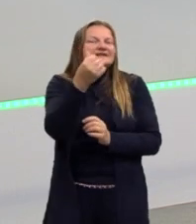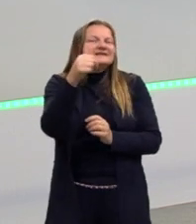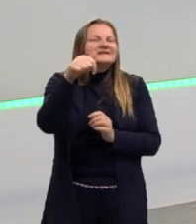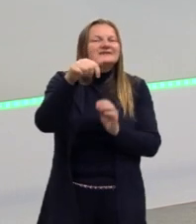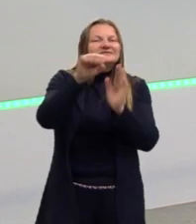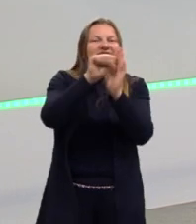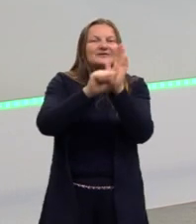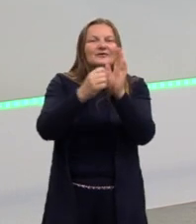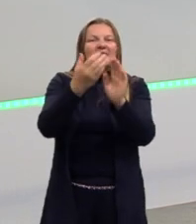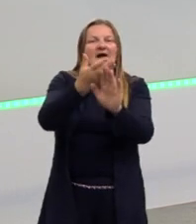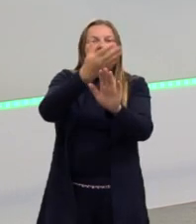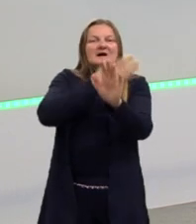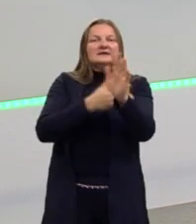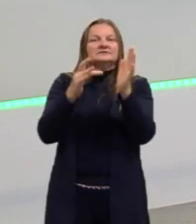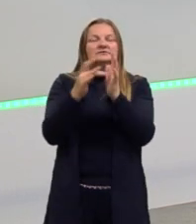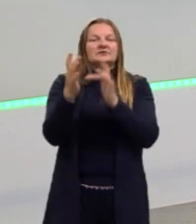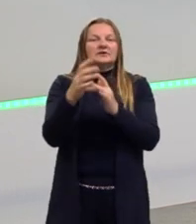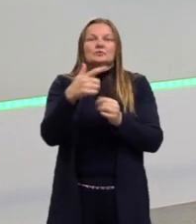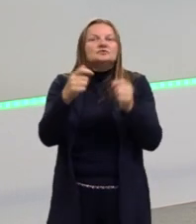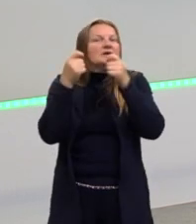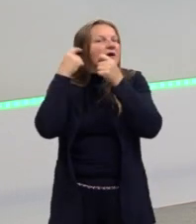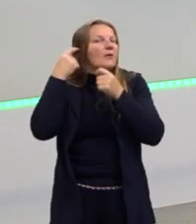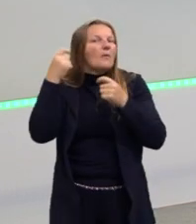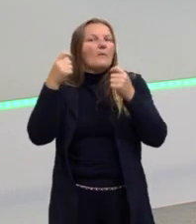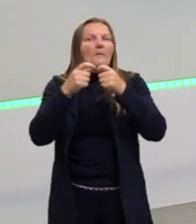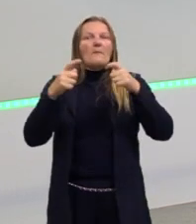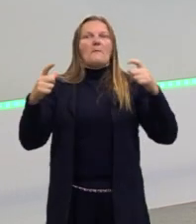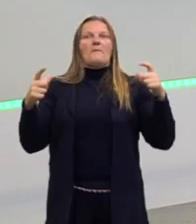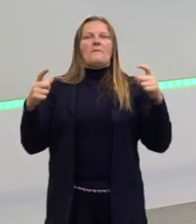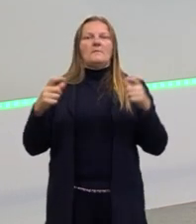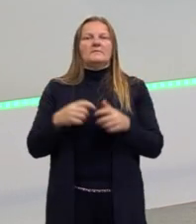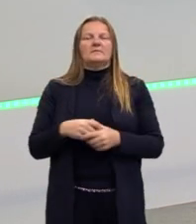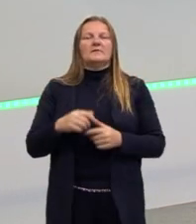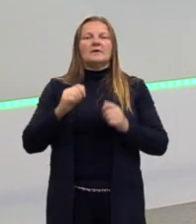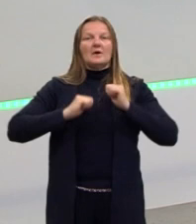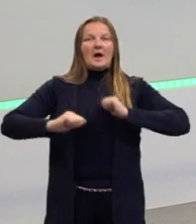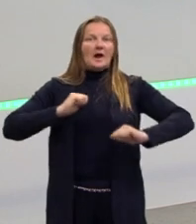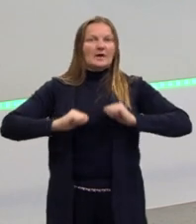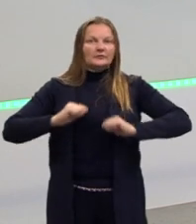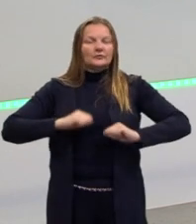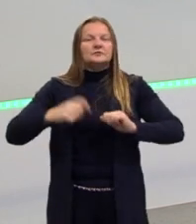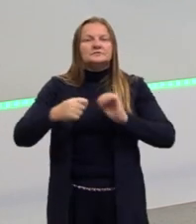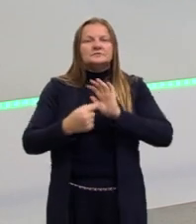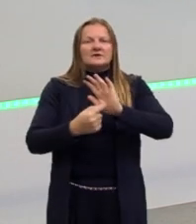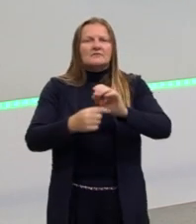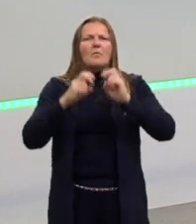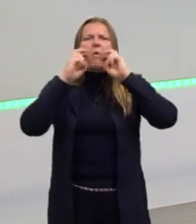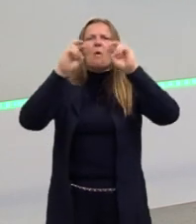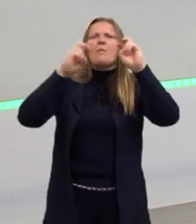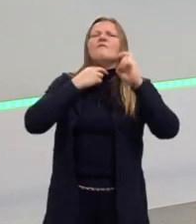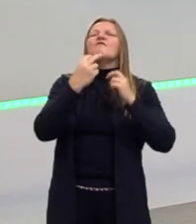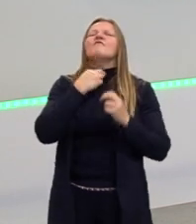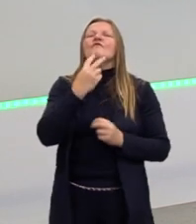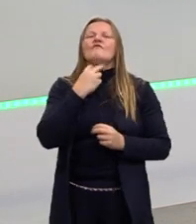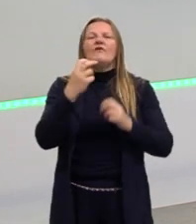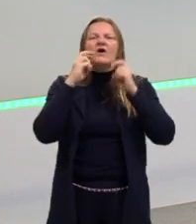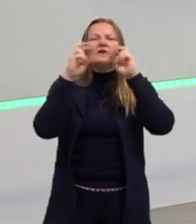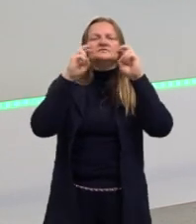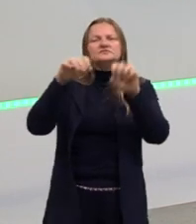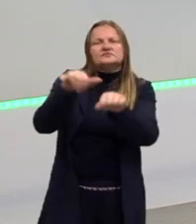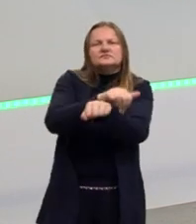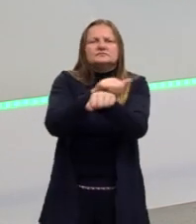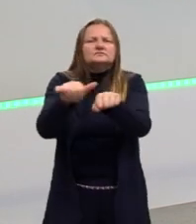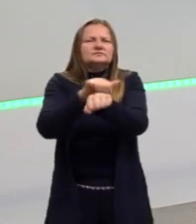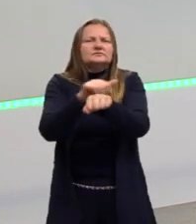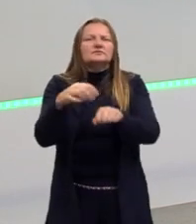forma alguma amplificação sonora. Então, os atores precisavam de criar formas